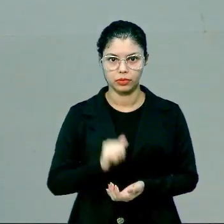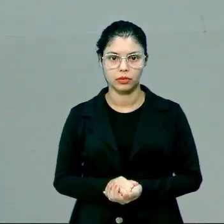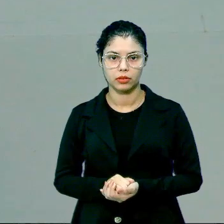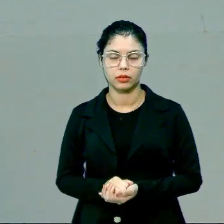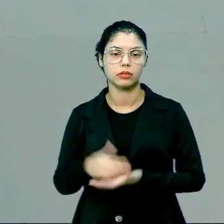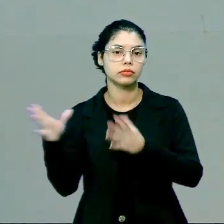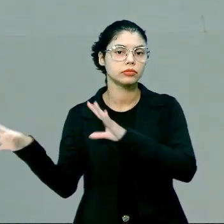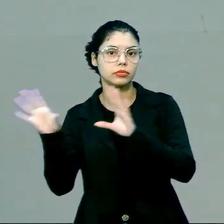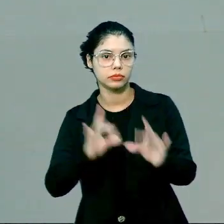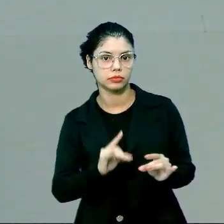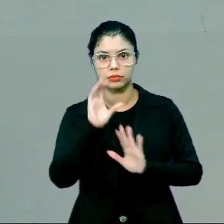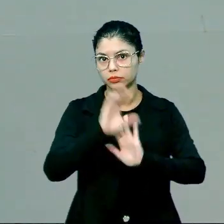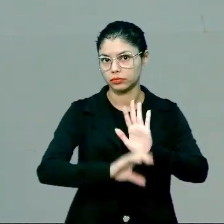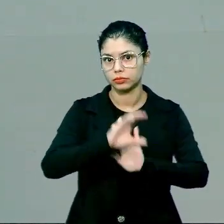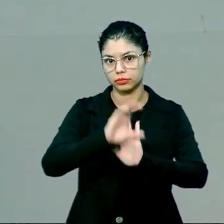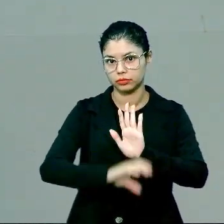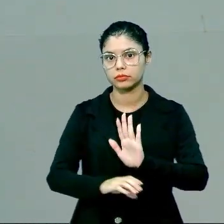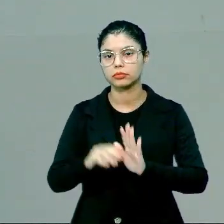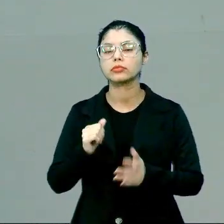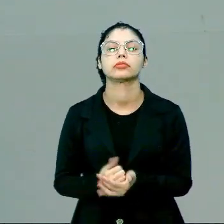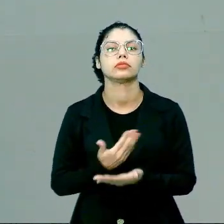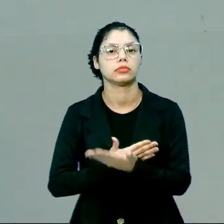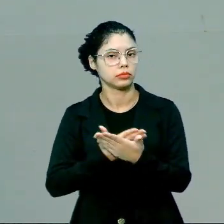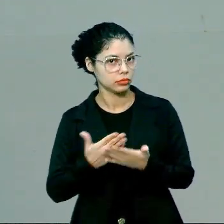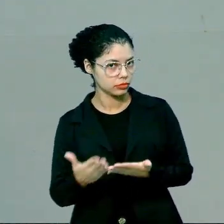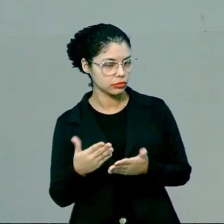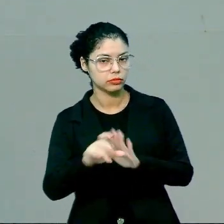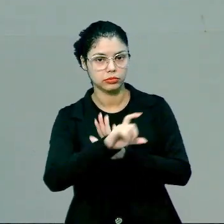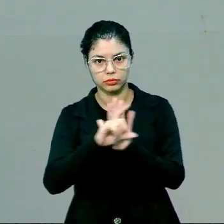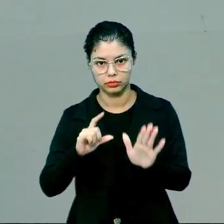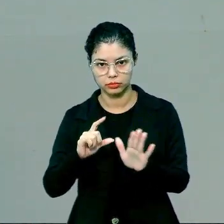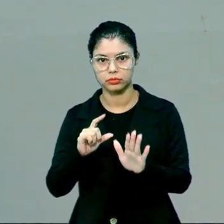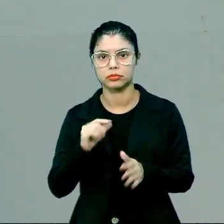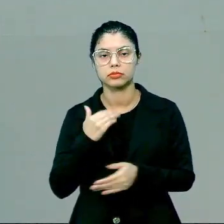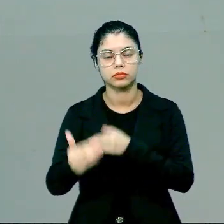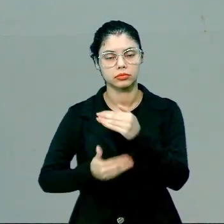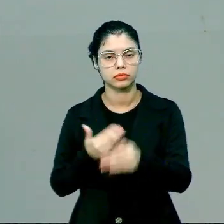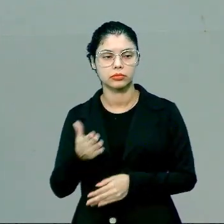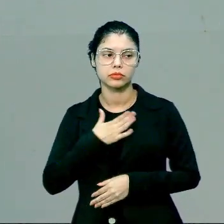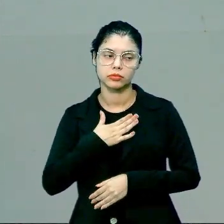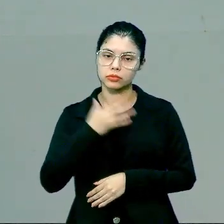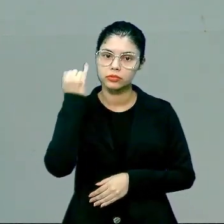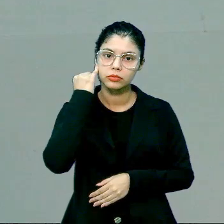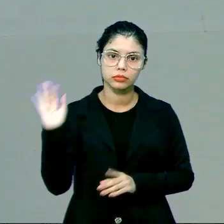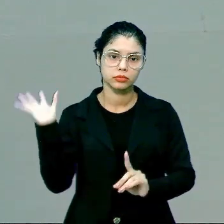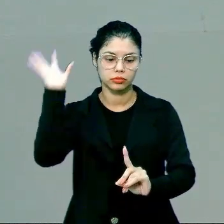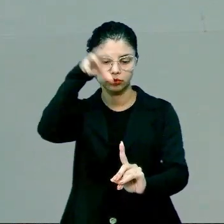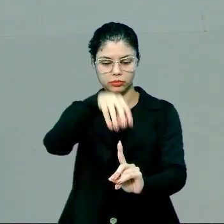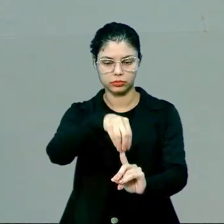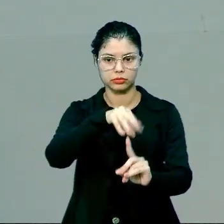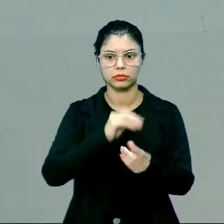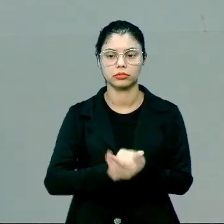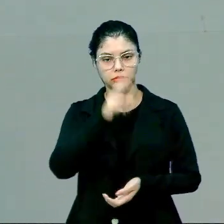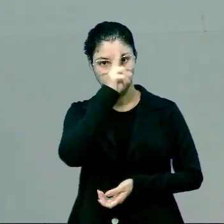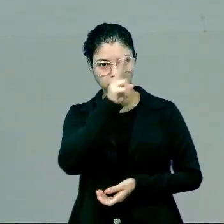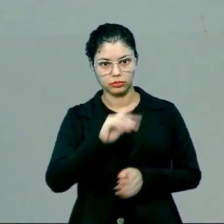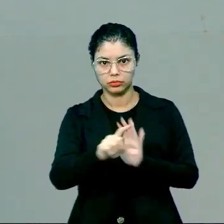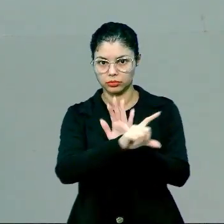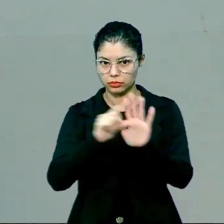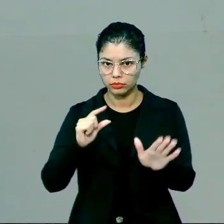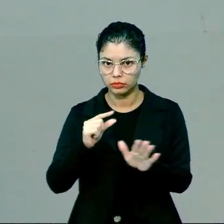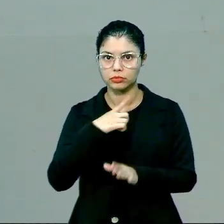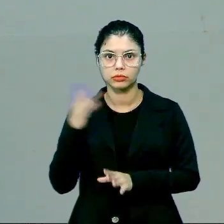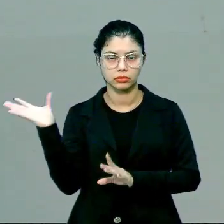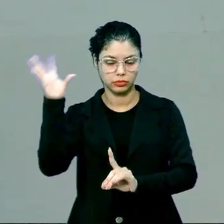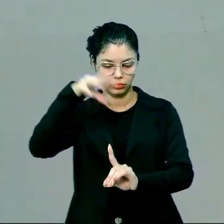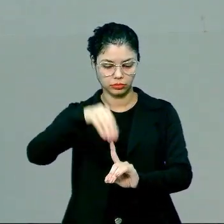E aí, eu trouxe um conceito, já no início do nosso parágrafo do desenvolvimento, que é a minha ideia central. Lembrando que todo parágrafo